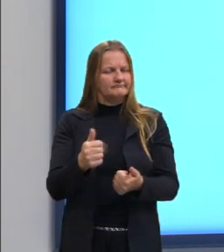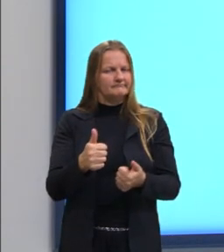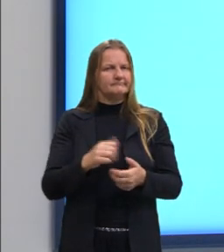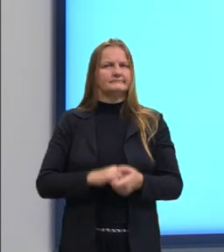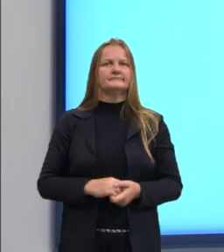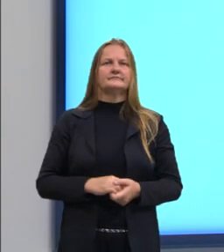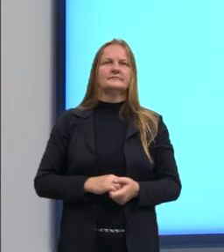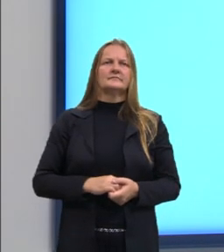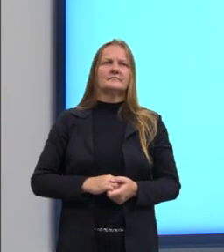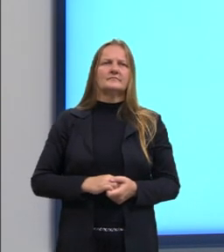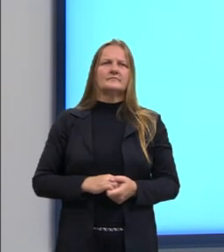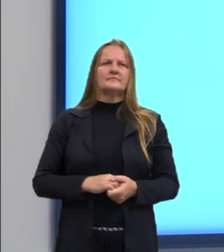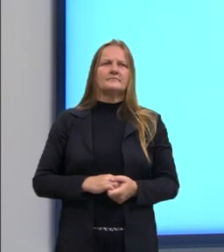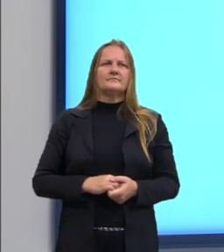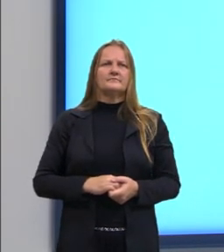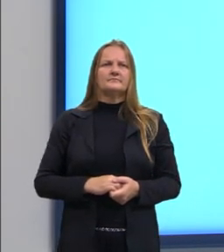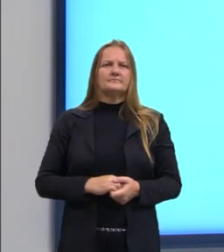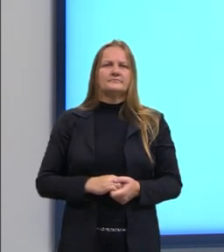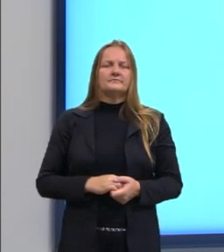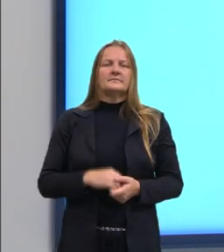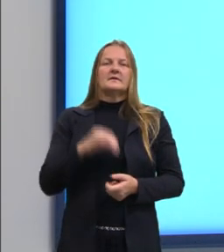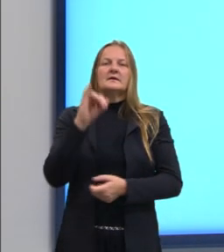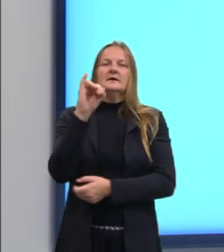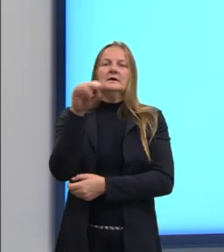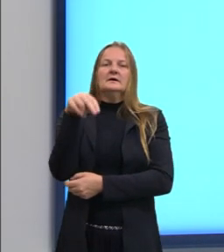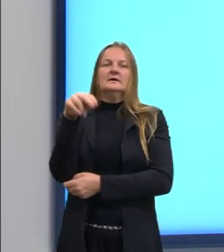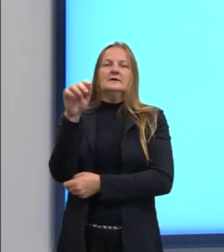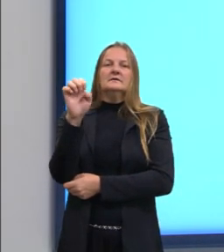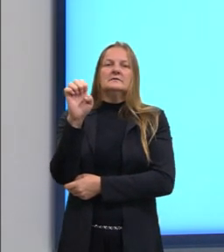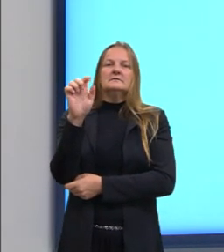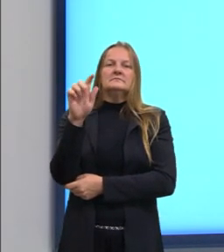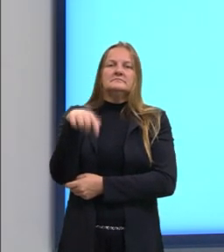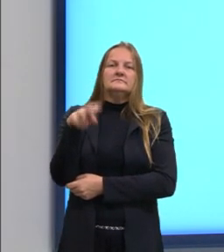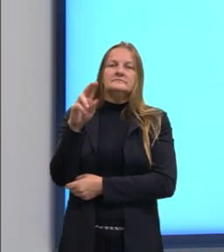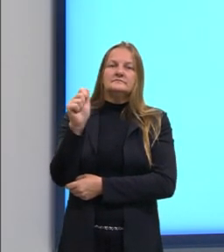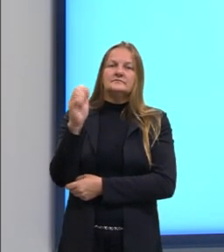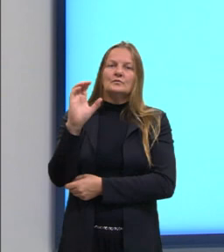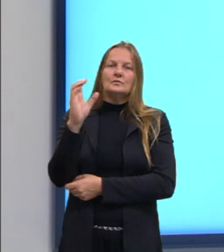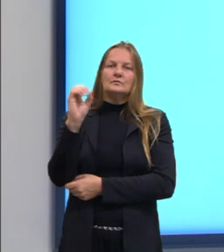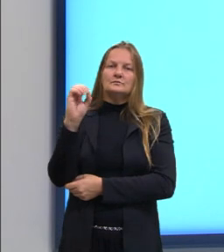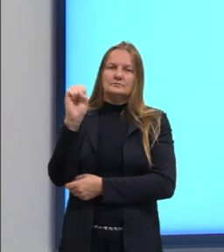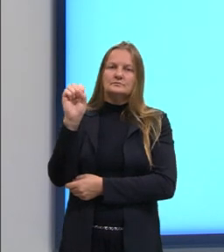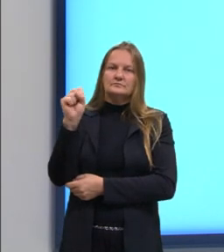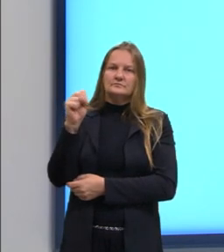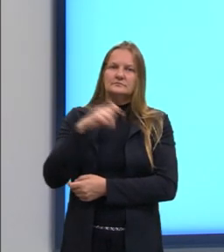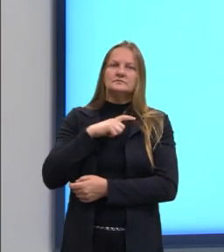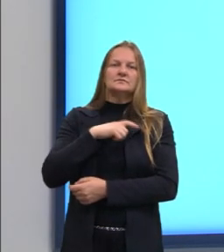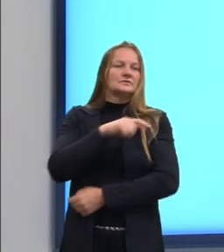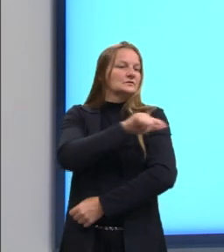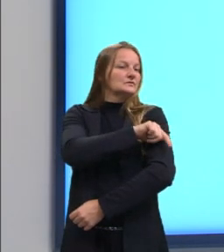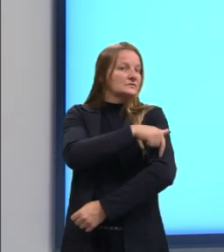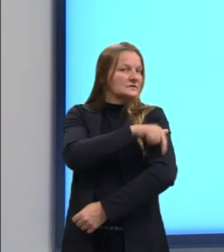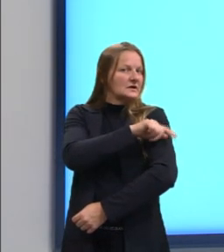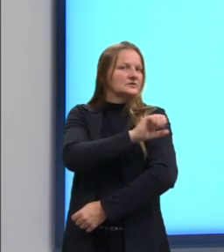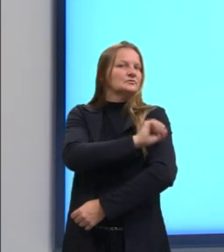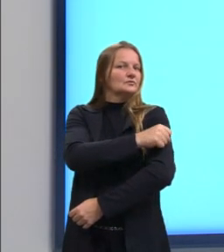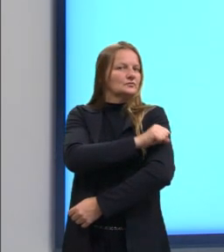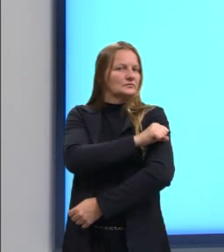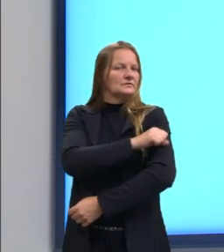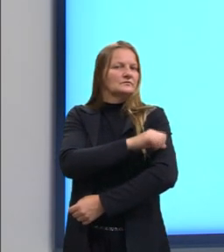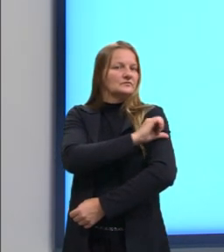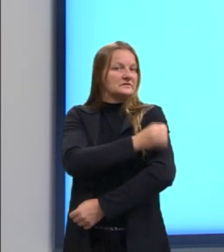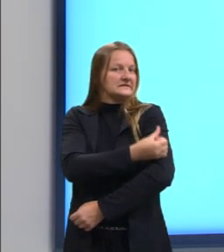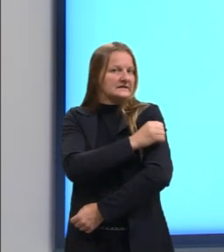Em equações, vocês viram também lá no sexto, sétimo ano, então, é bem tranquilo a questão desses estudos, depois que a gente vai